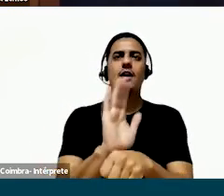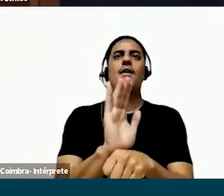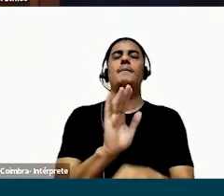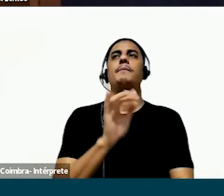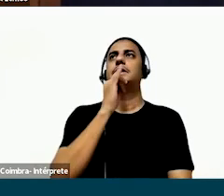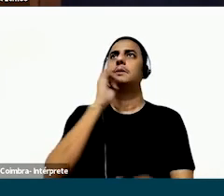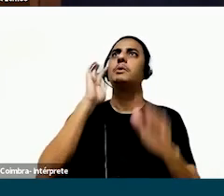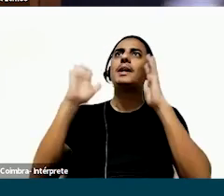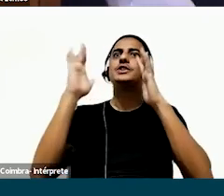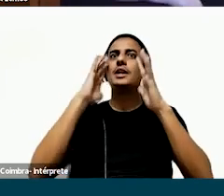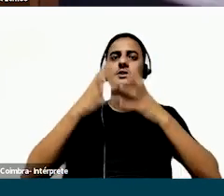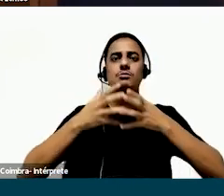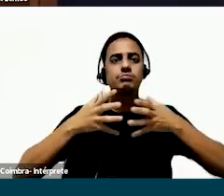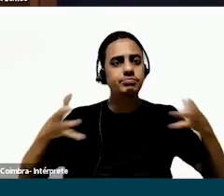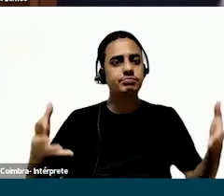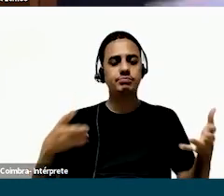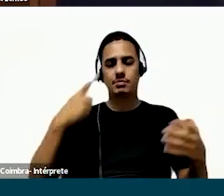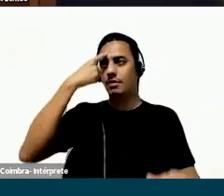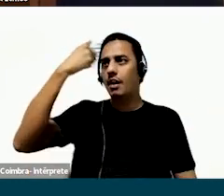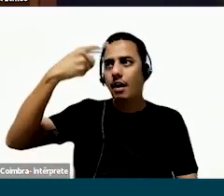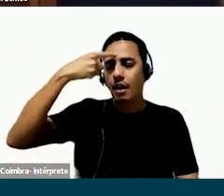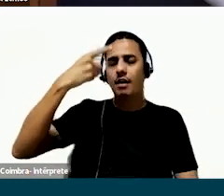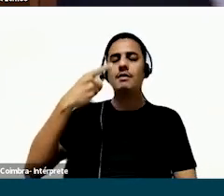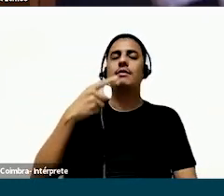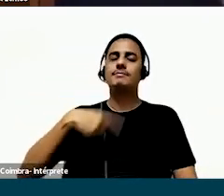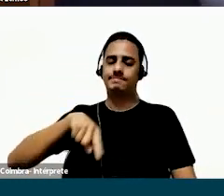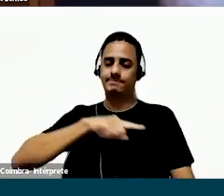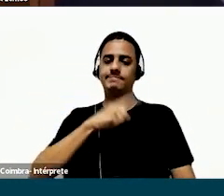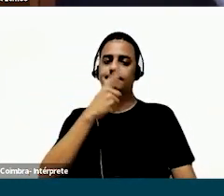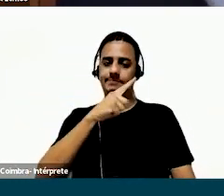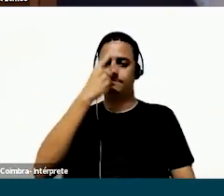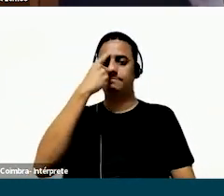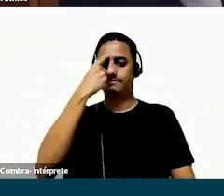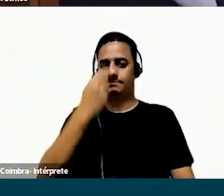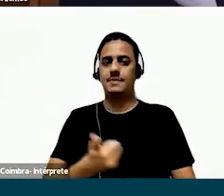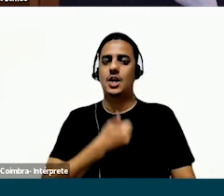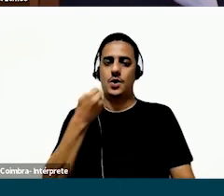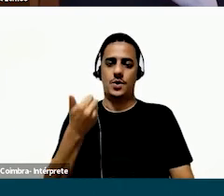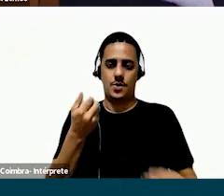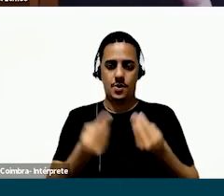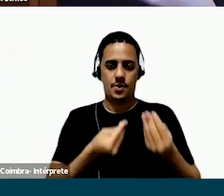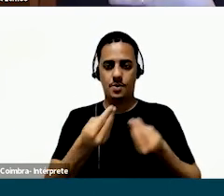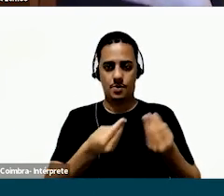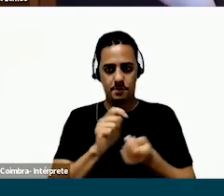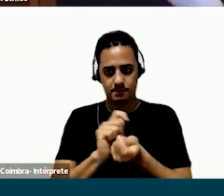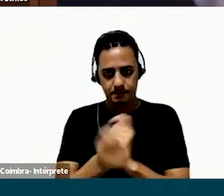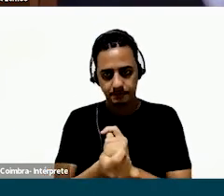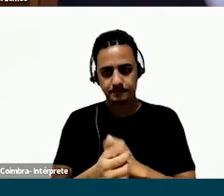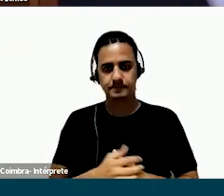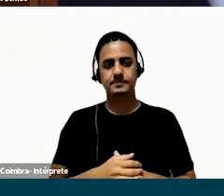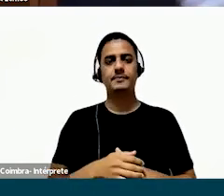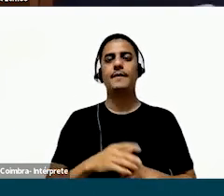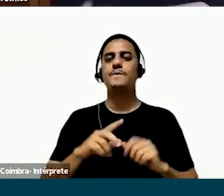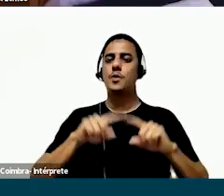que poderiam ser implementados. Já a imaginação estava solta, muita discussão acontecendo, então foi possível a gente pensar nisso também. E aí, a partir desse